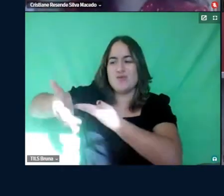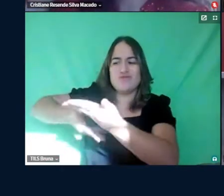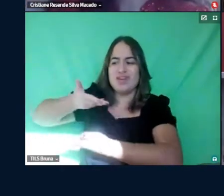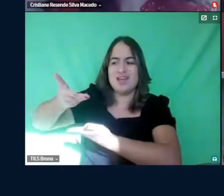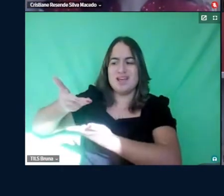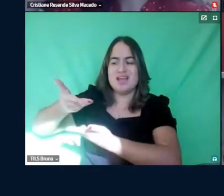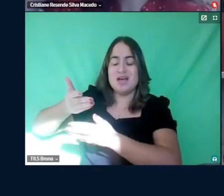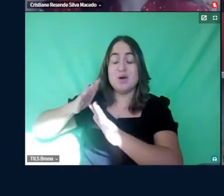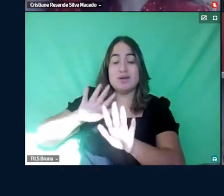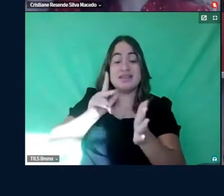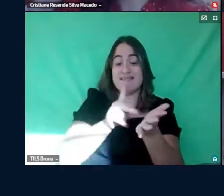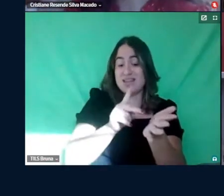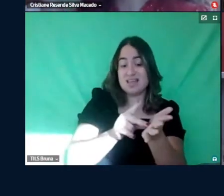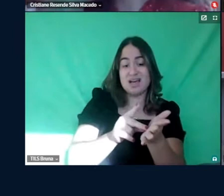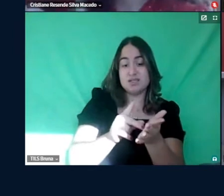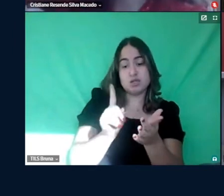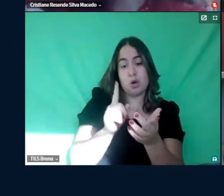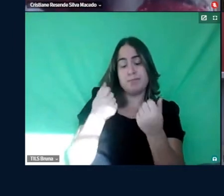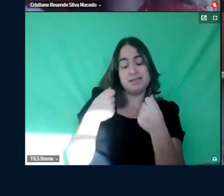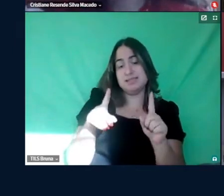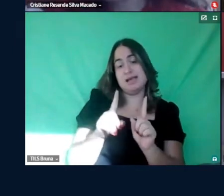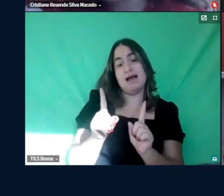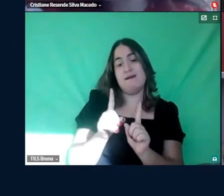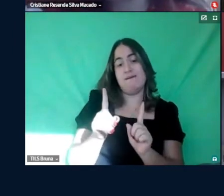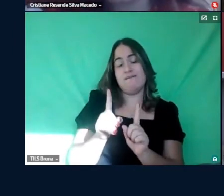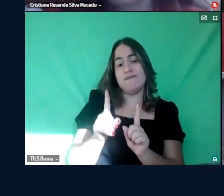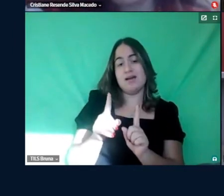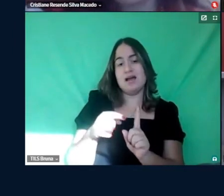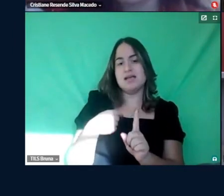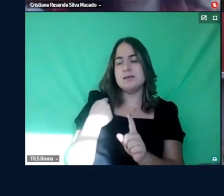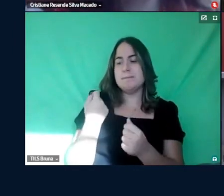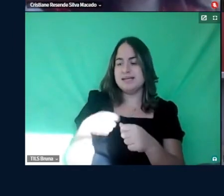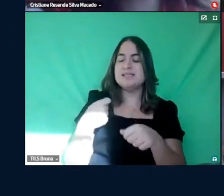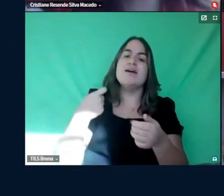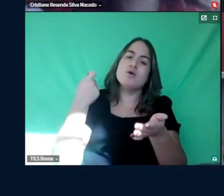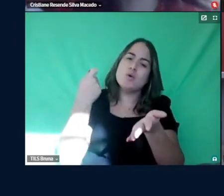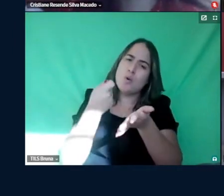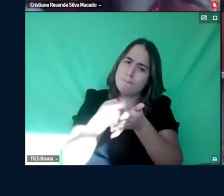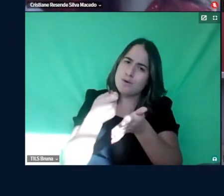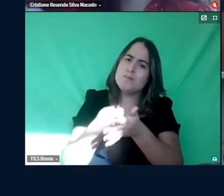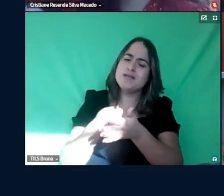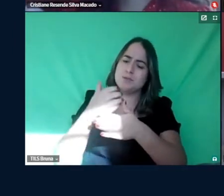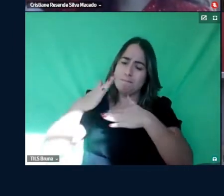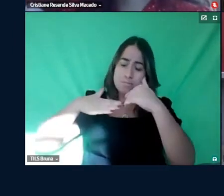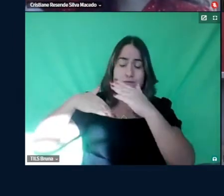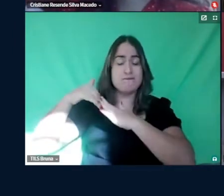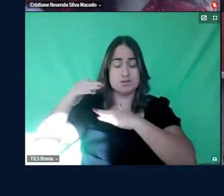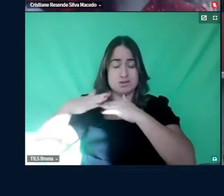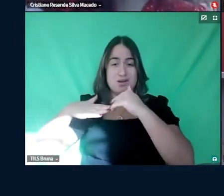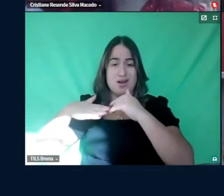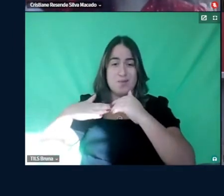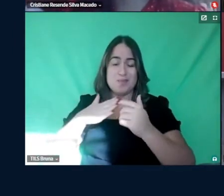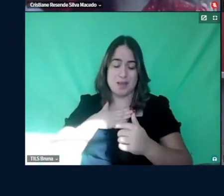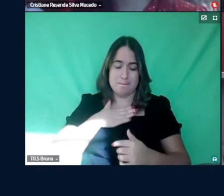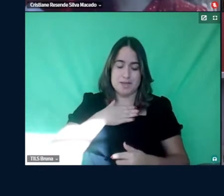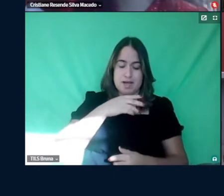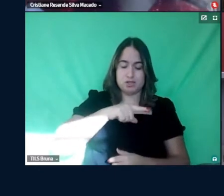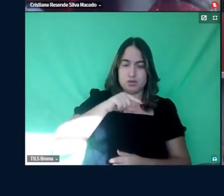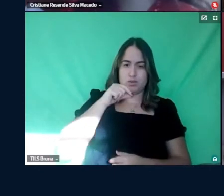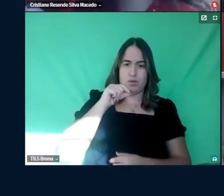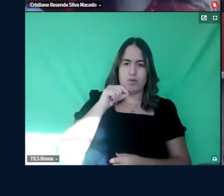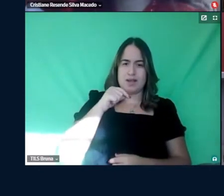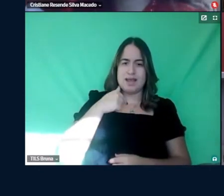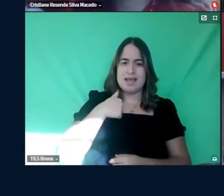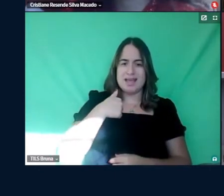deveria ser, né, deveria ser um compromisso profissional, né? No meu caso, então, quando eu decidi